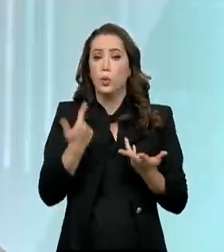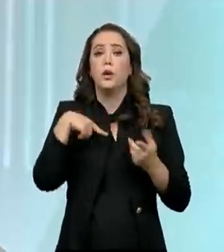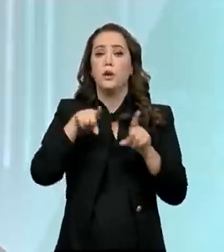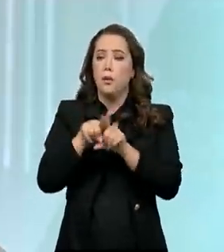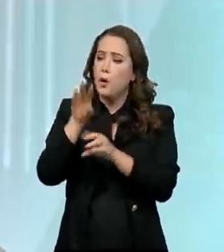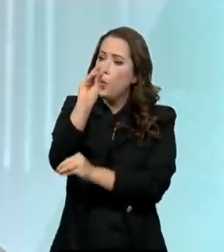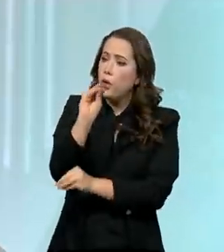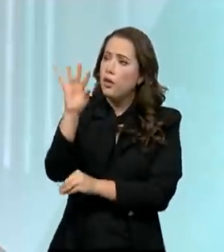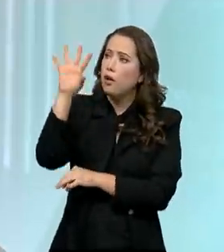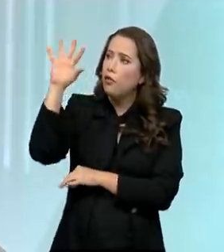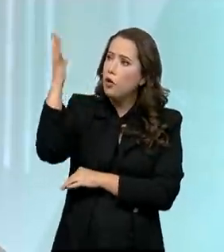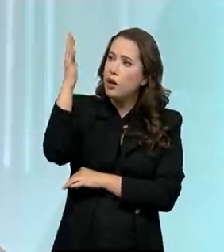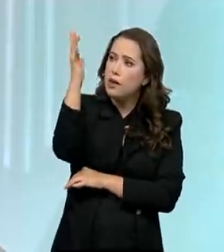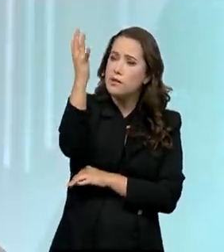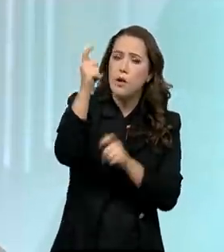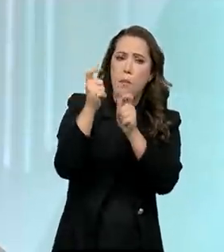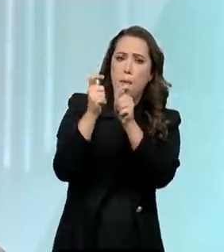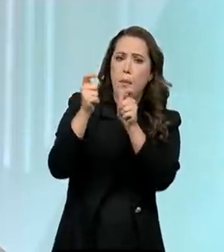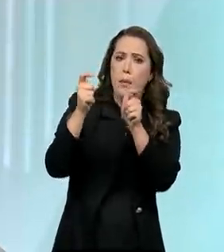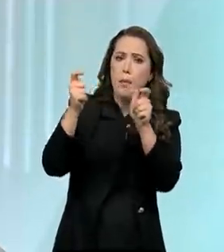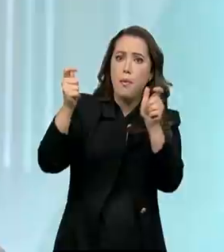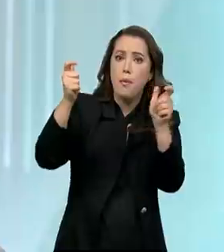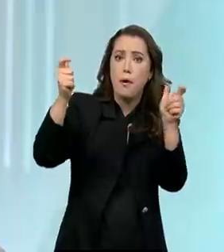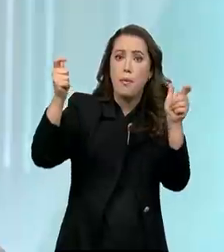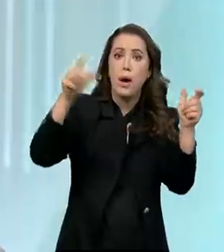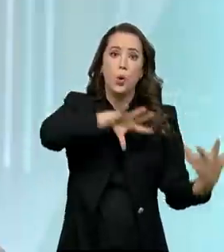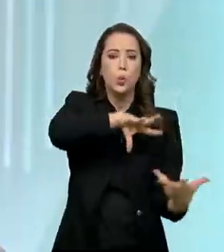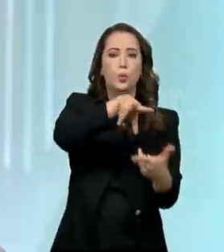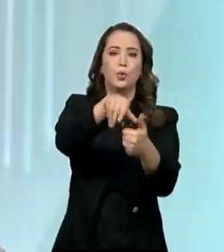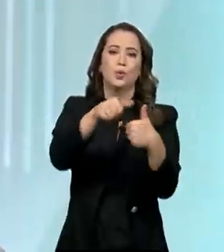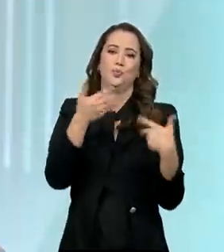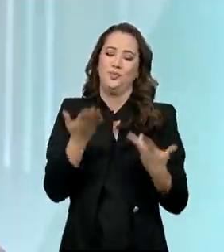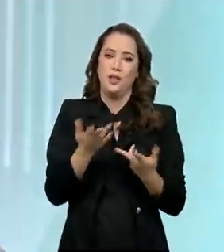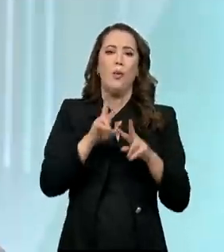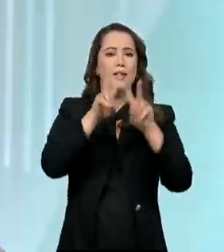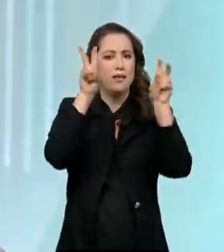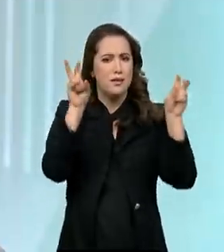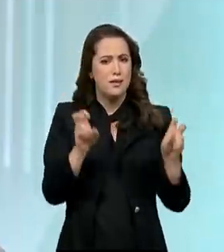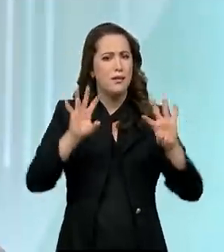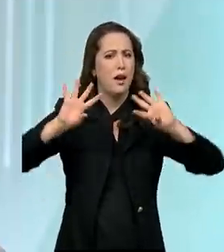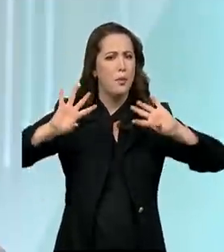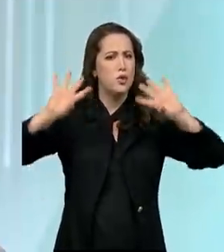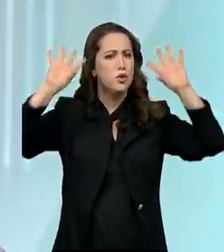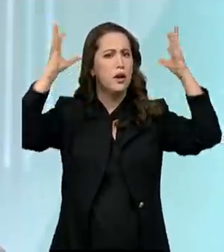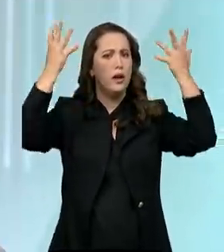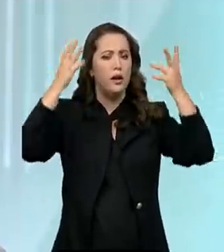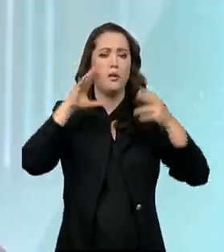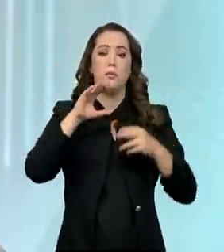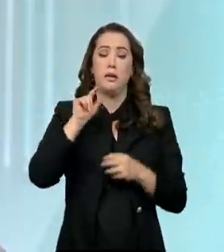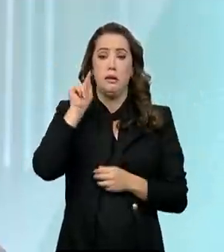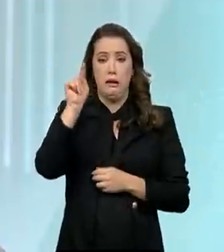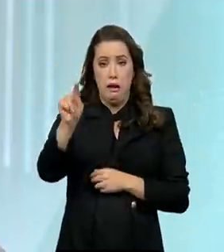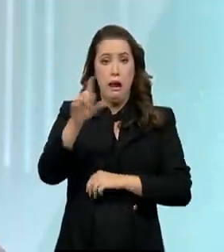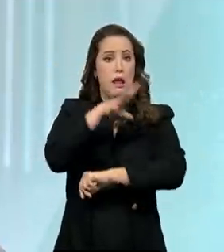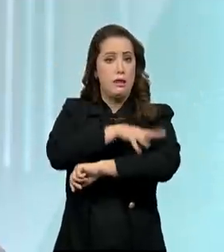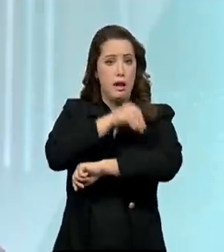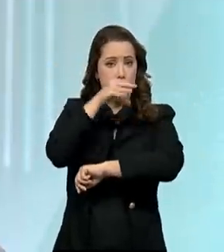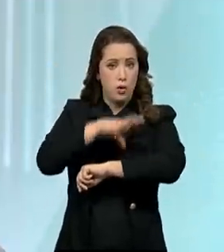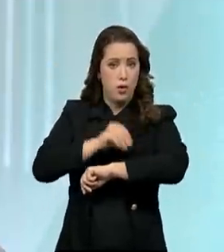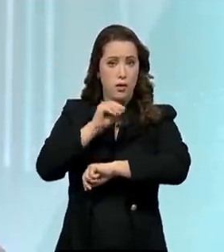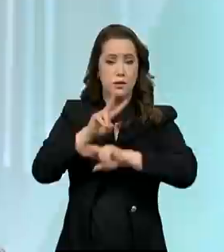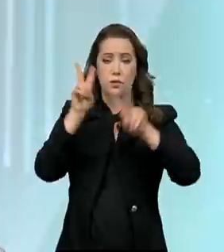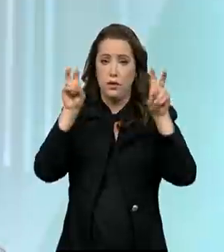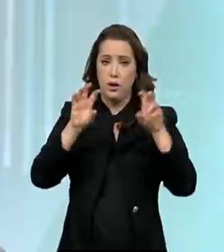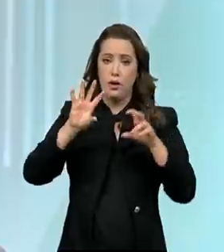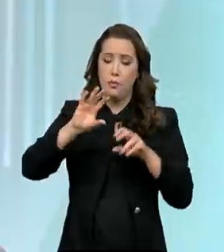florestal, das maiores florestas do planeta Terra. Então, essa agenda climática que a Conferência da Escócia pelo Clima